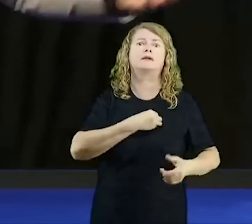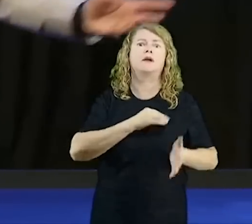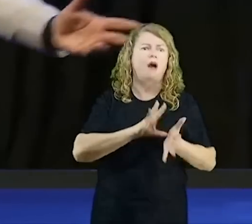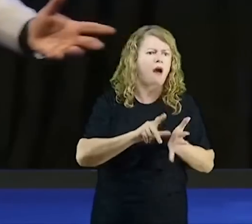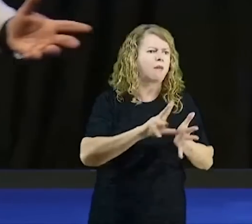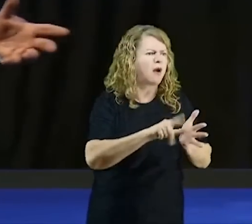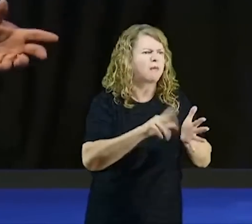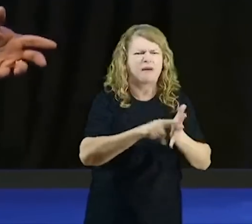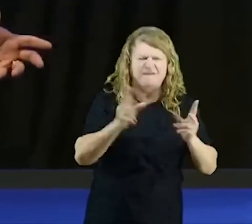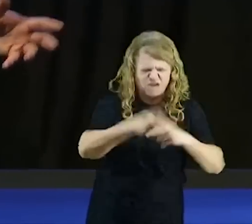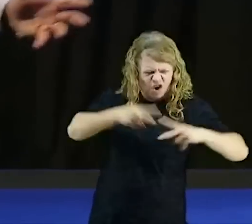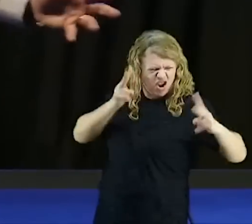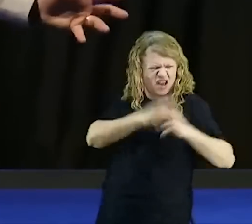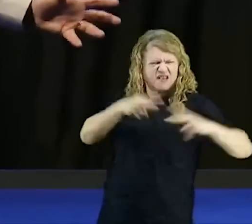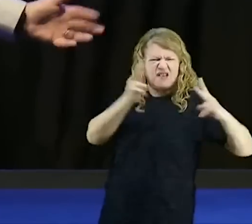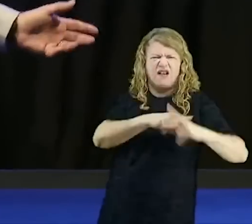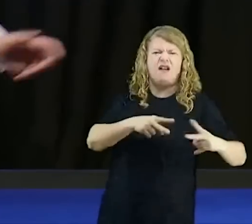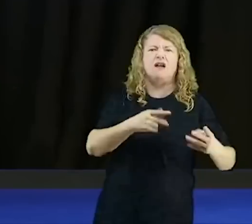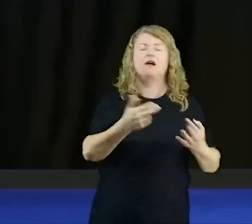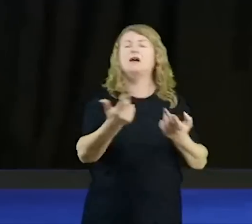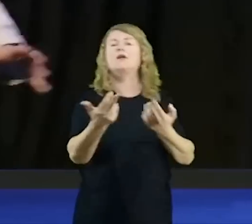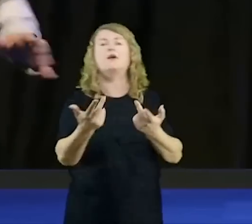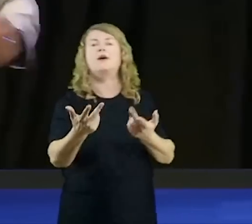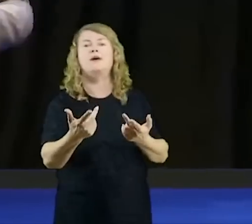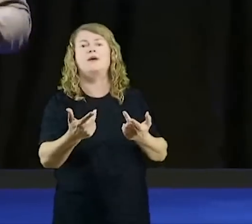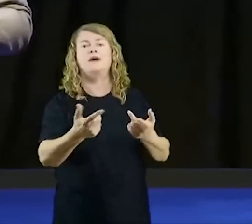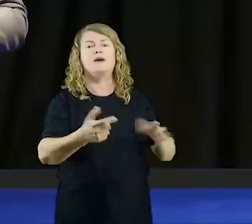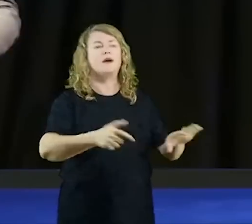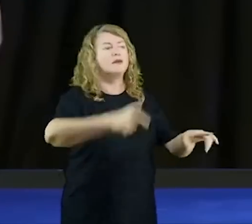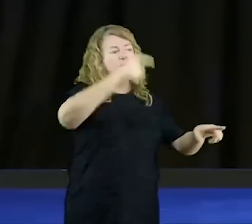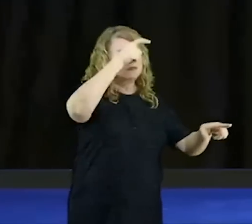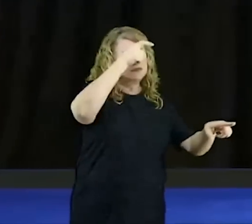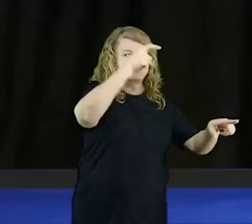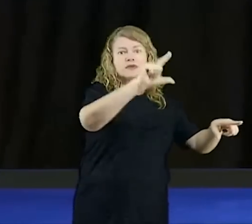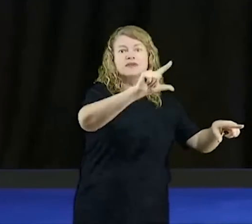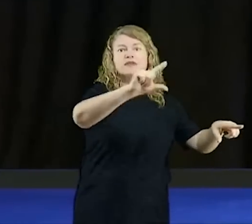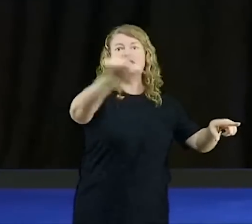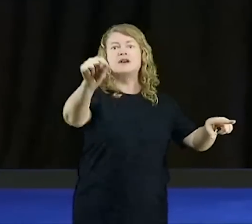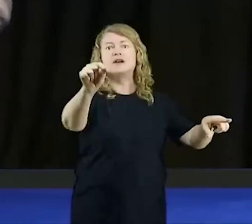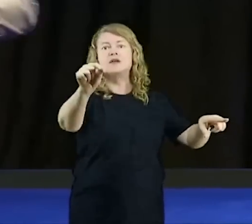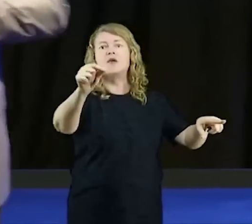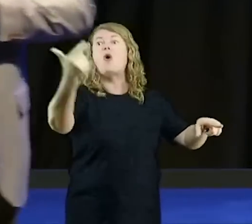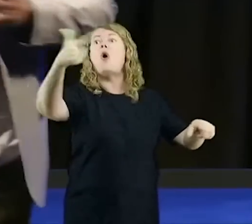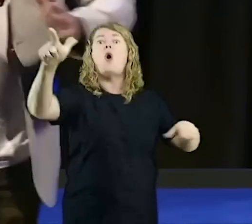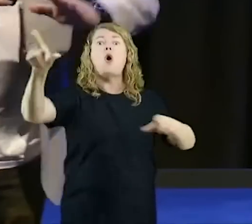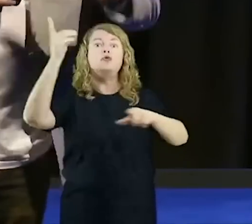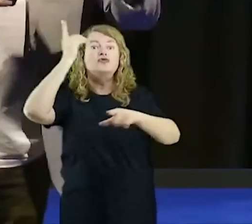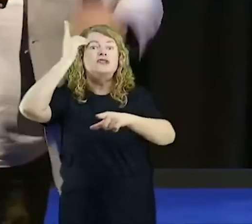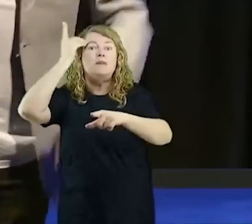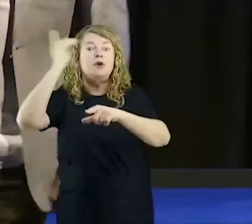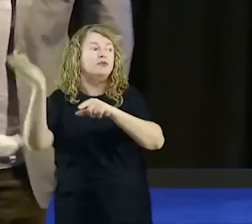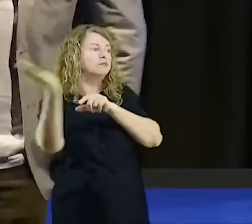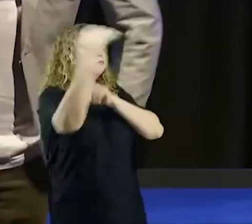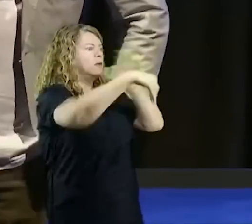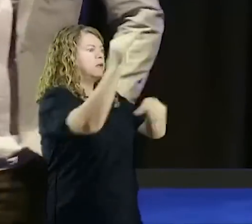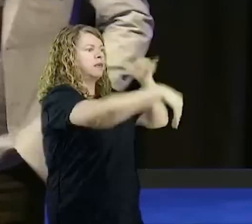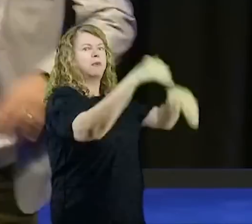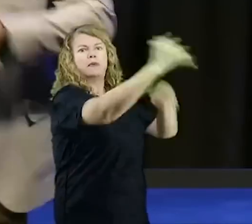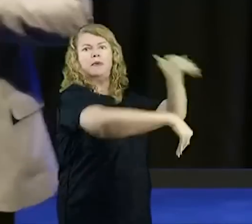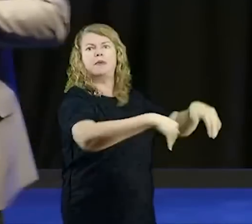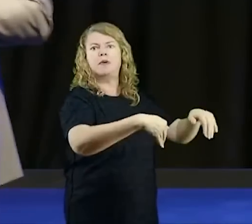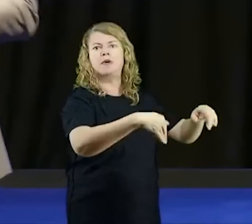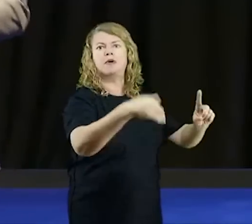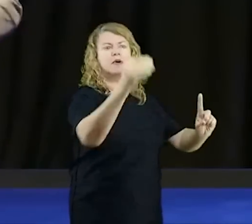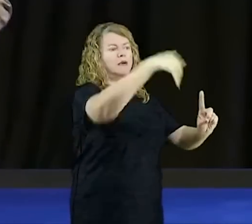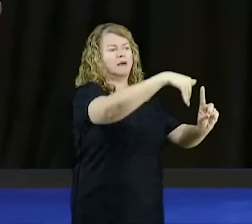tropa de demônios e entrou outra tropa de demônios na vida da pessoa. Então, peculiaridades